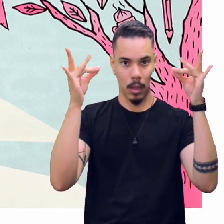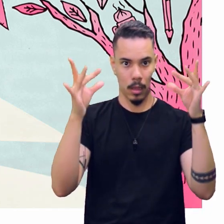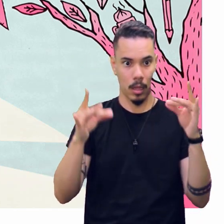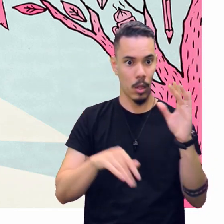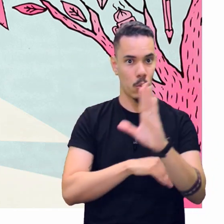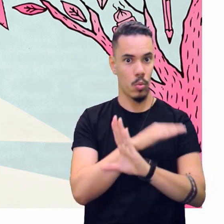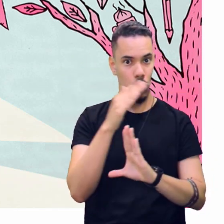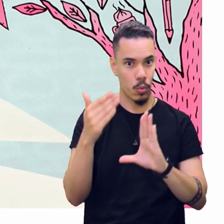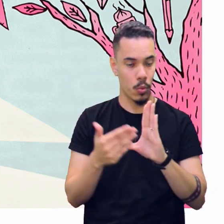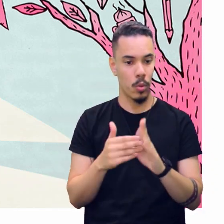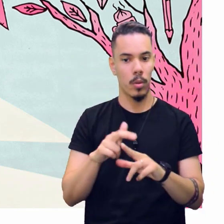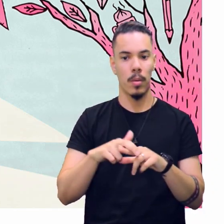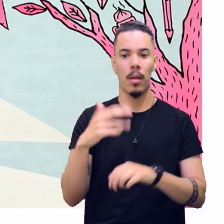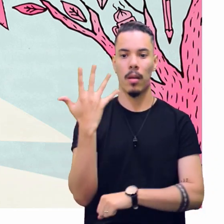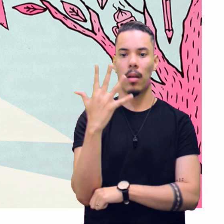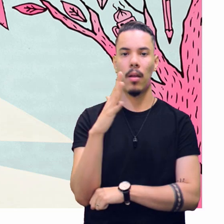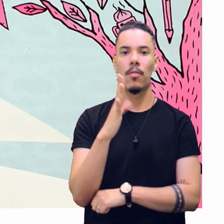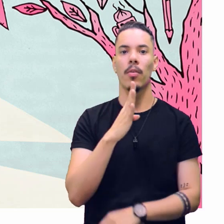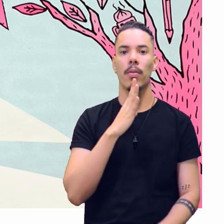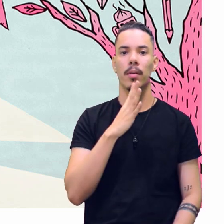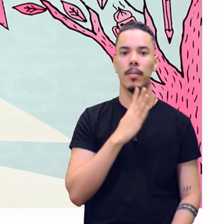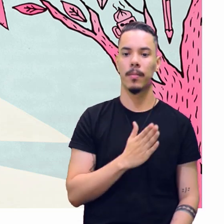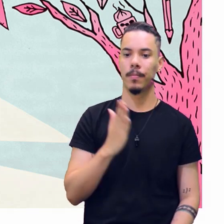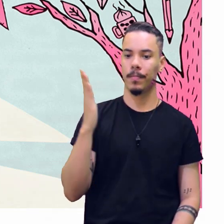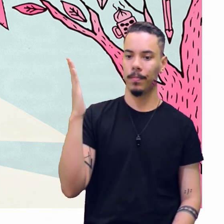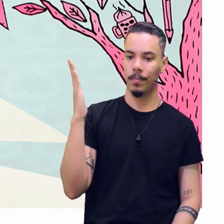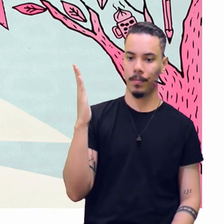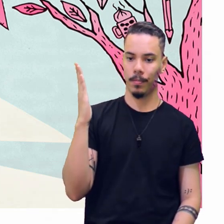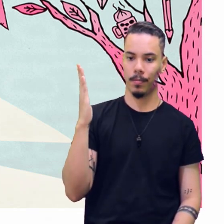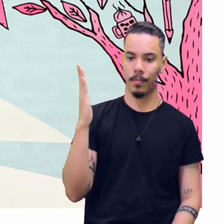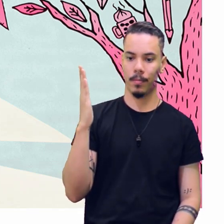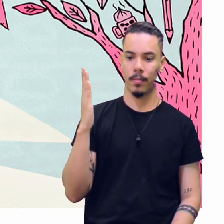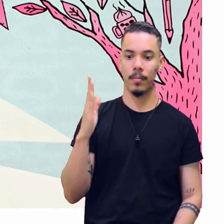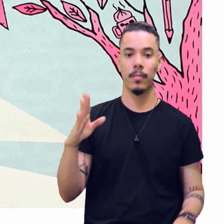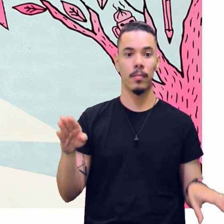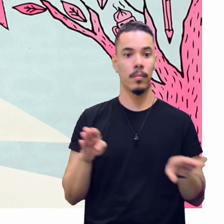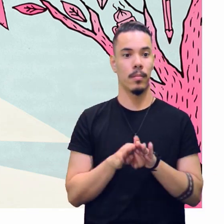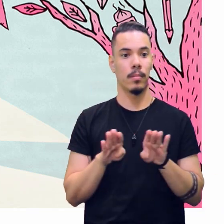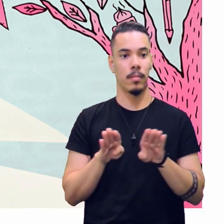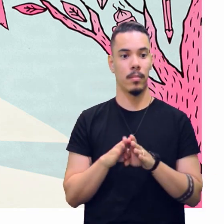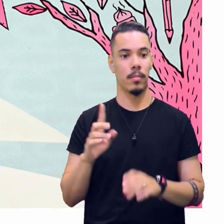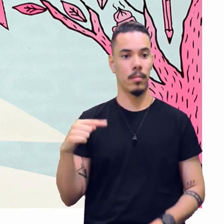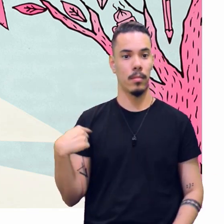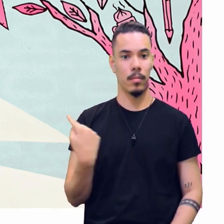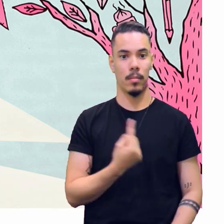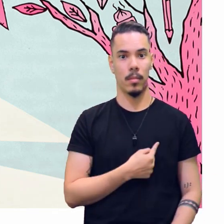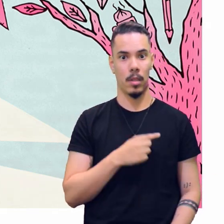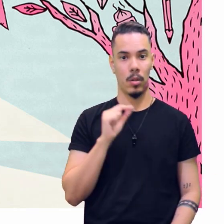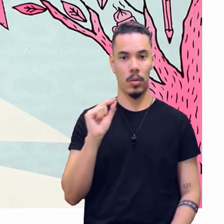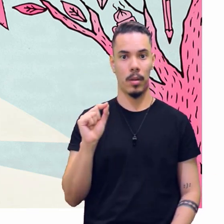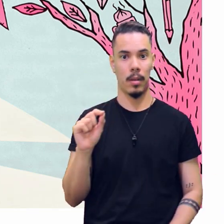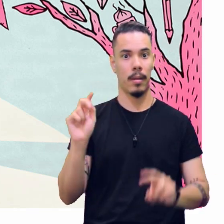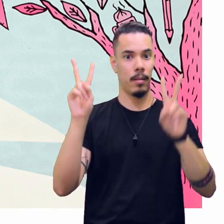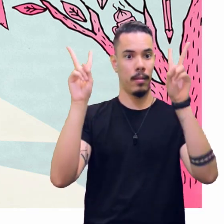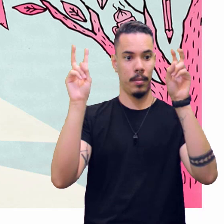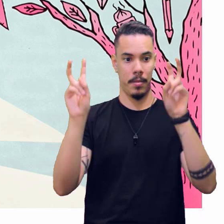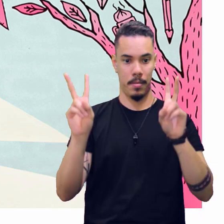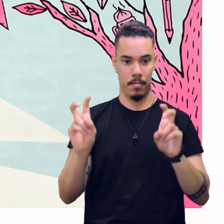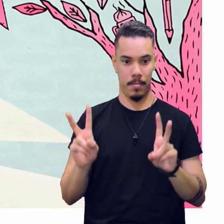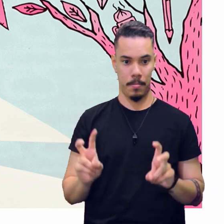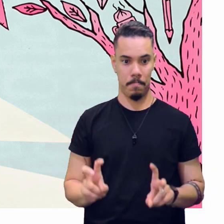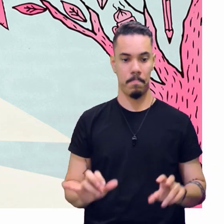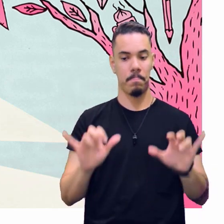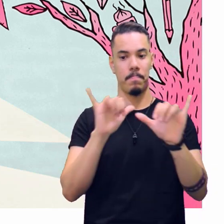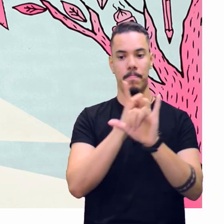Então, aqui é a nossa árvore do conhecimento, amadinho, com a nossa temática, né? Que é